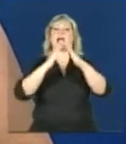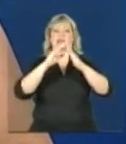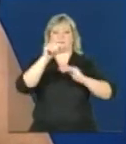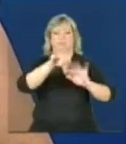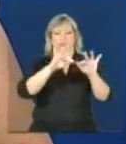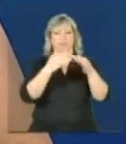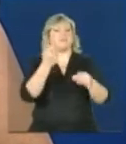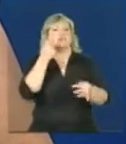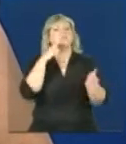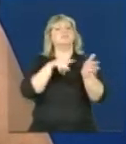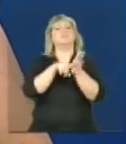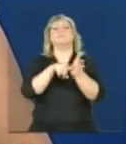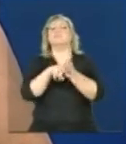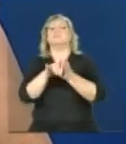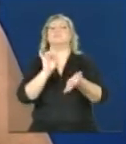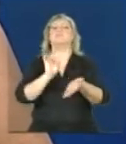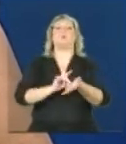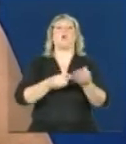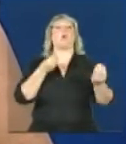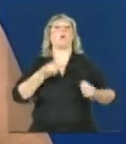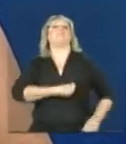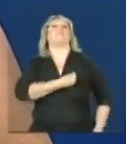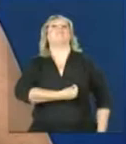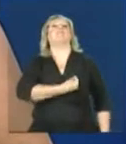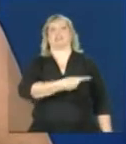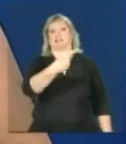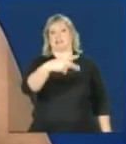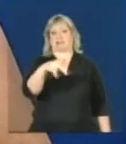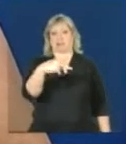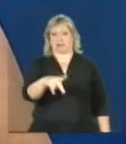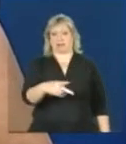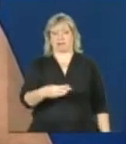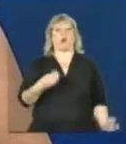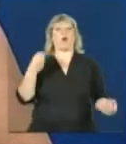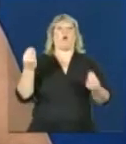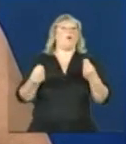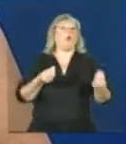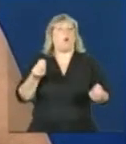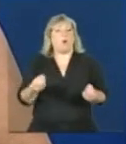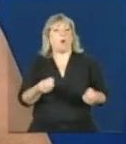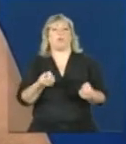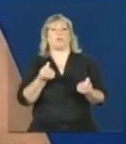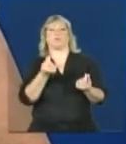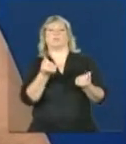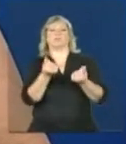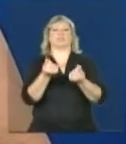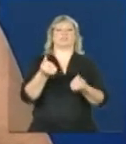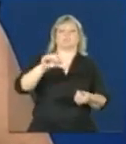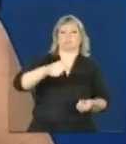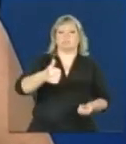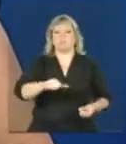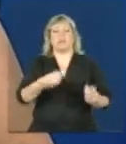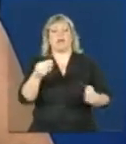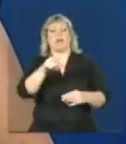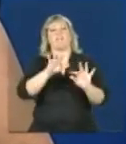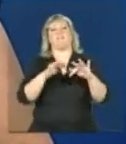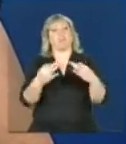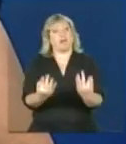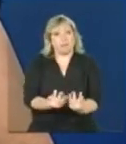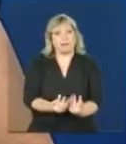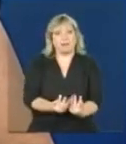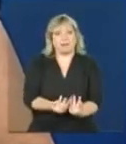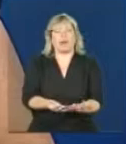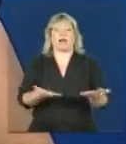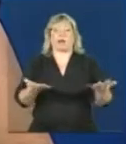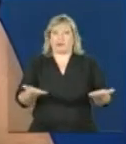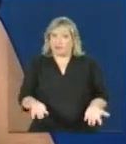situação de sobrevivência, da real condição econômica daquela família. E aí, a